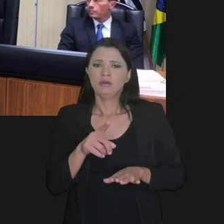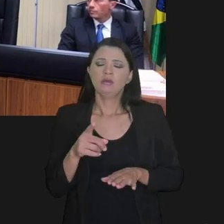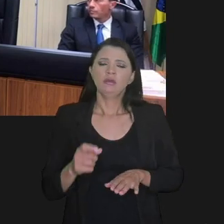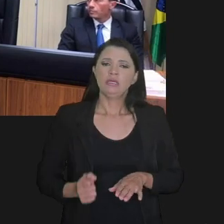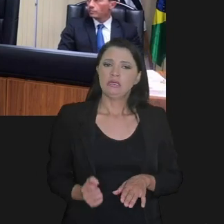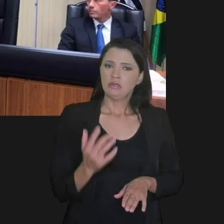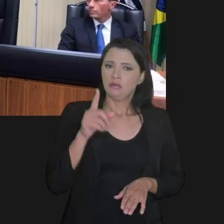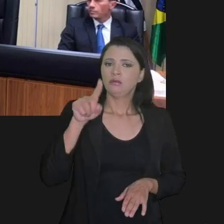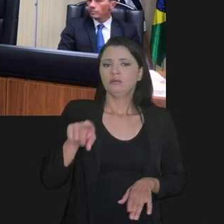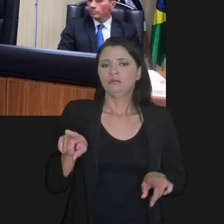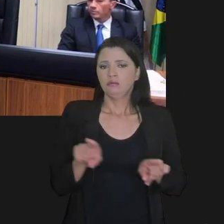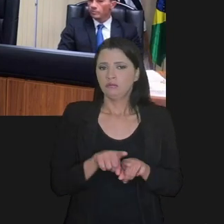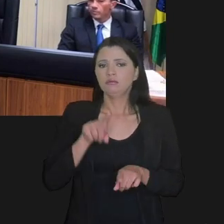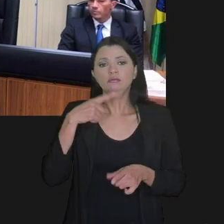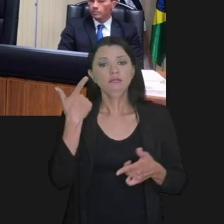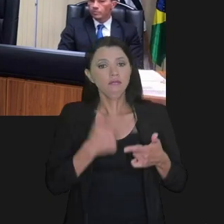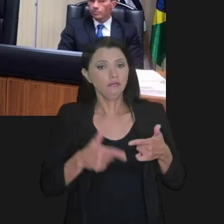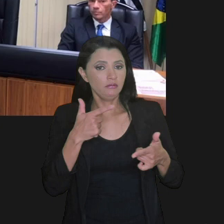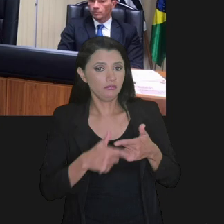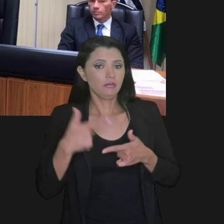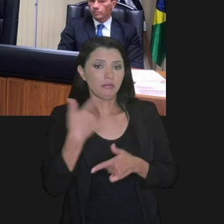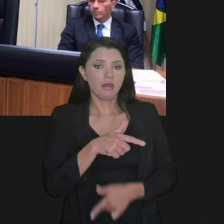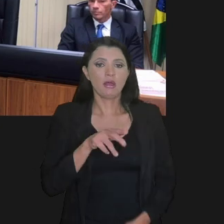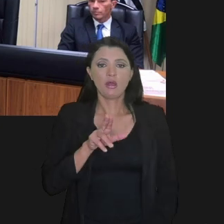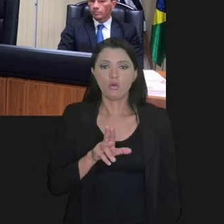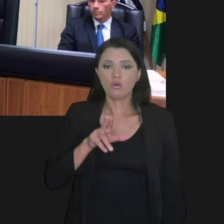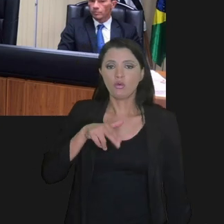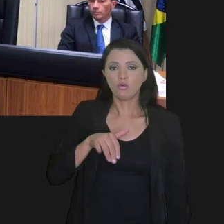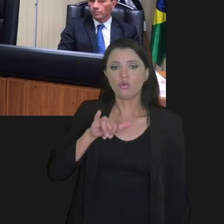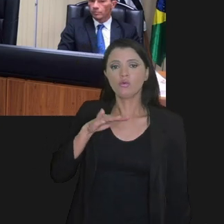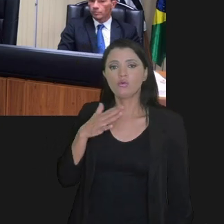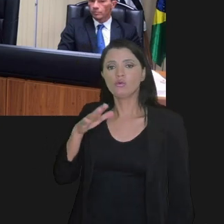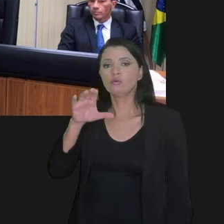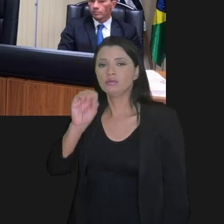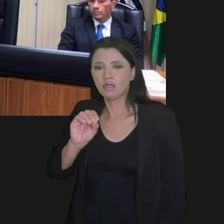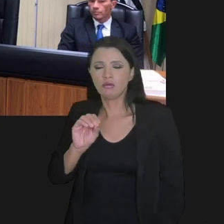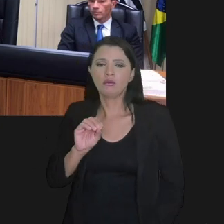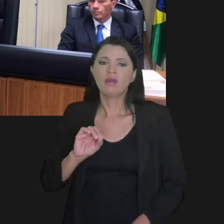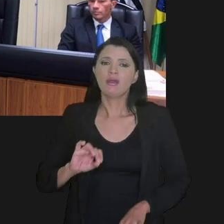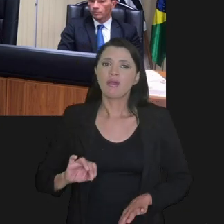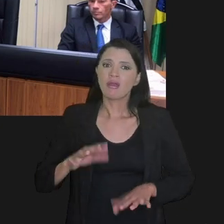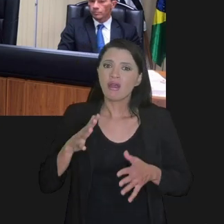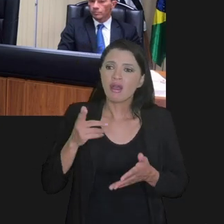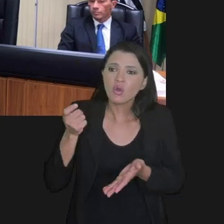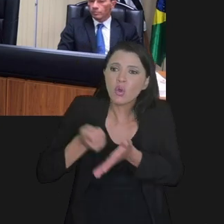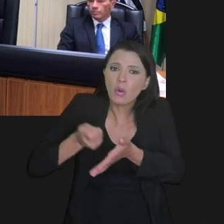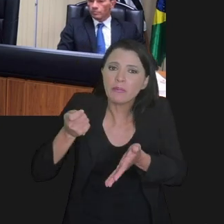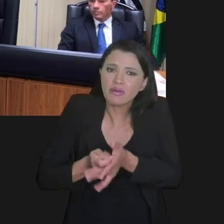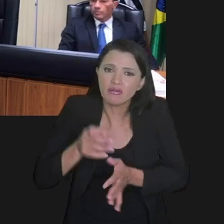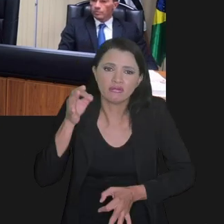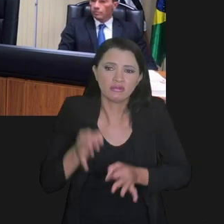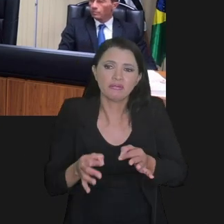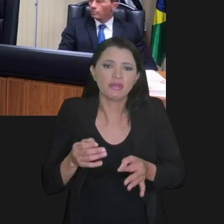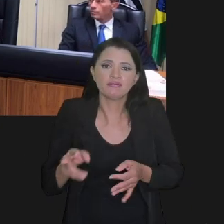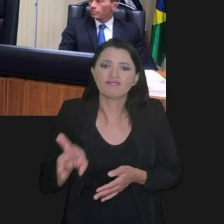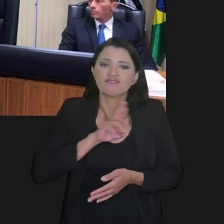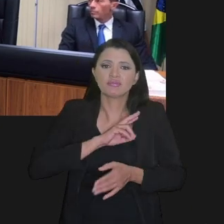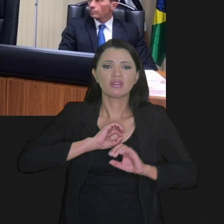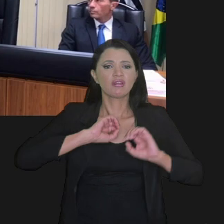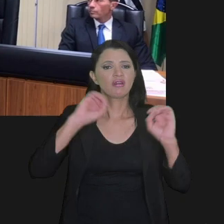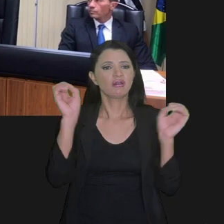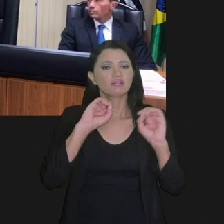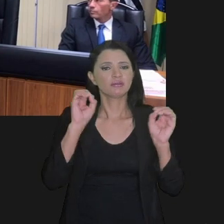tributária. Mas esse custo é um problema também para a União. custa caro fazer cobrança judicial